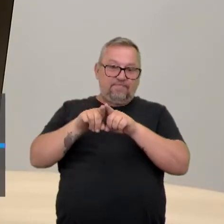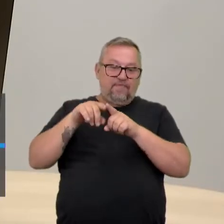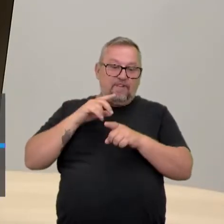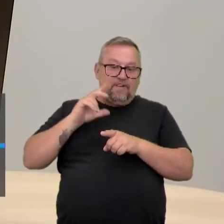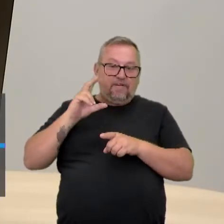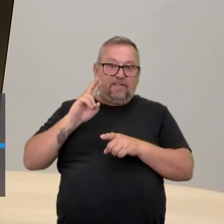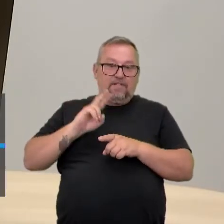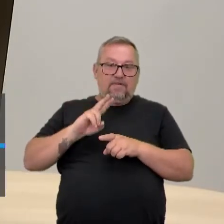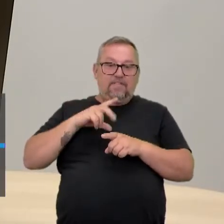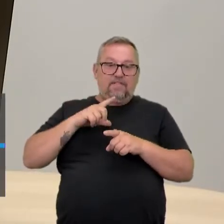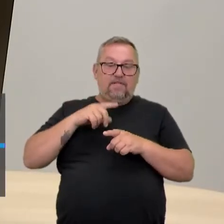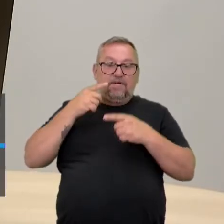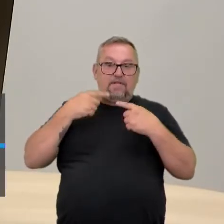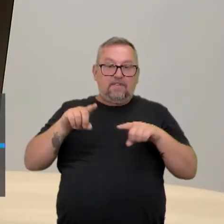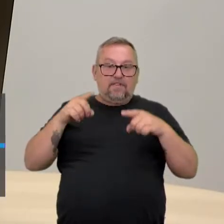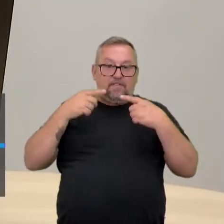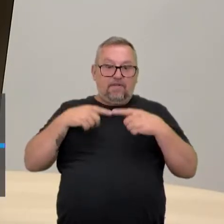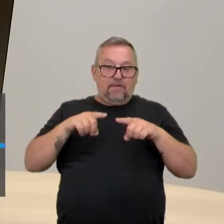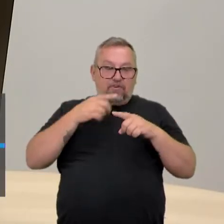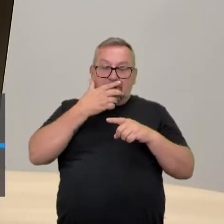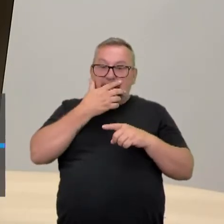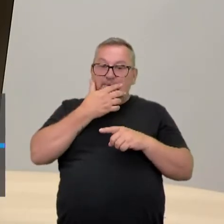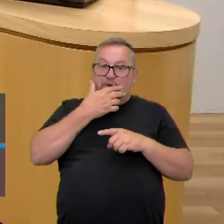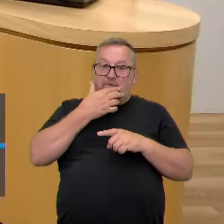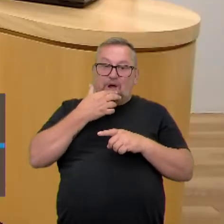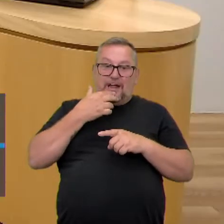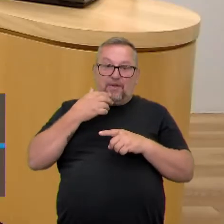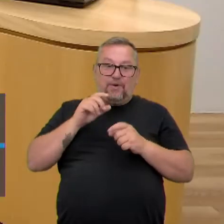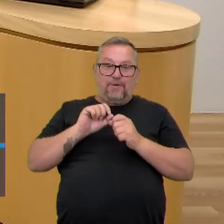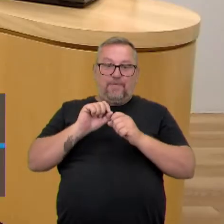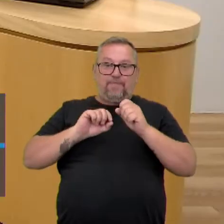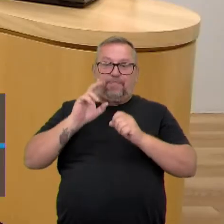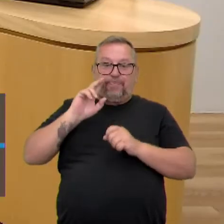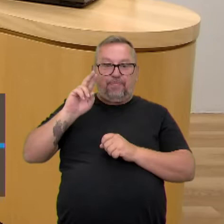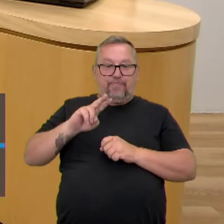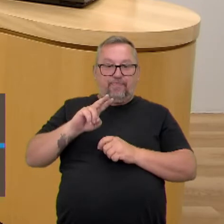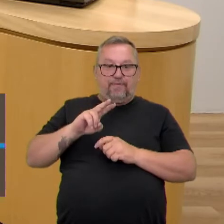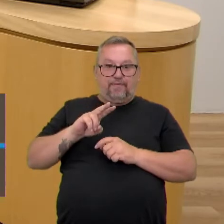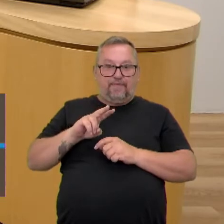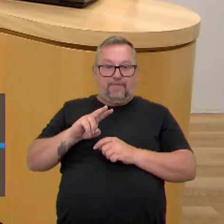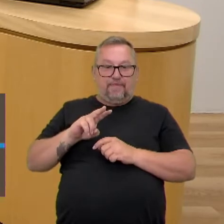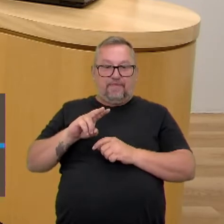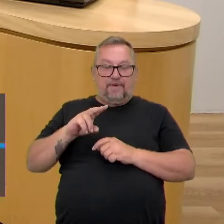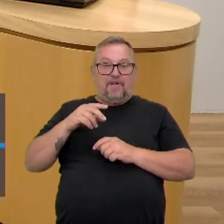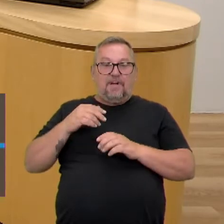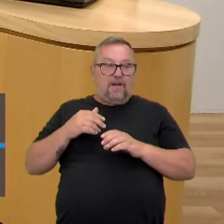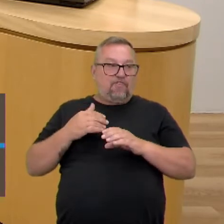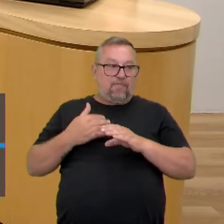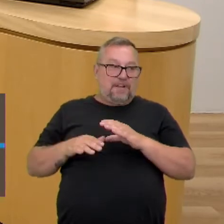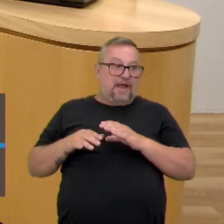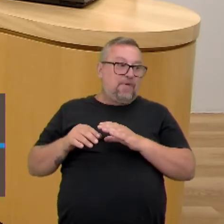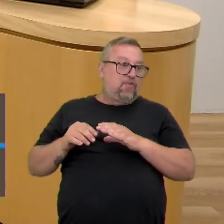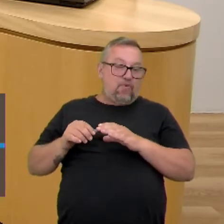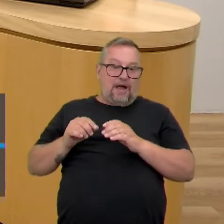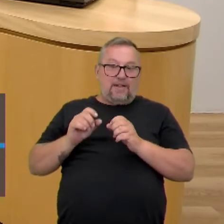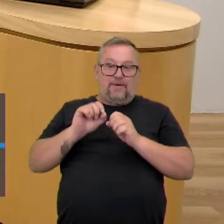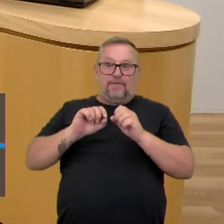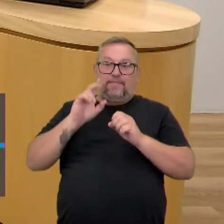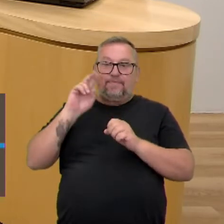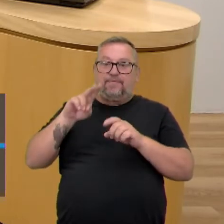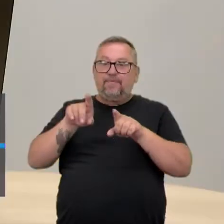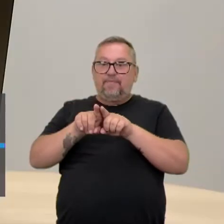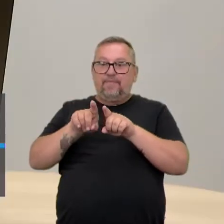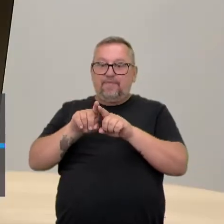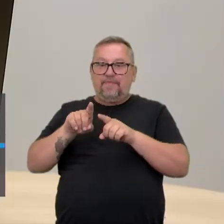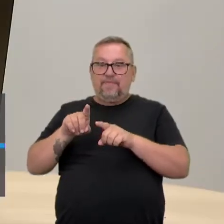sido muito criticada, né? Esquecida, Ela por si só, ela por si só, talvez não seja uma coisa tão legal assim,